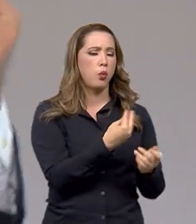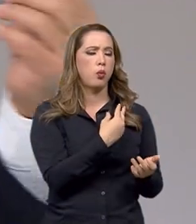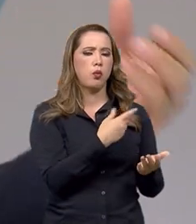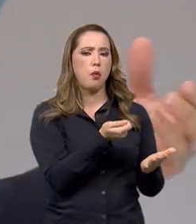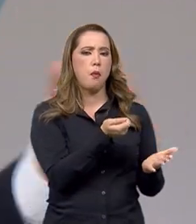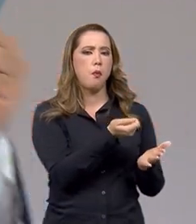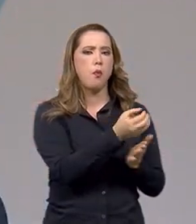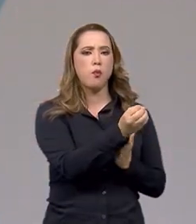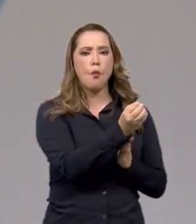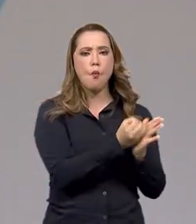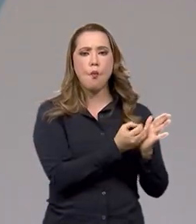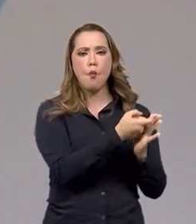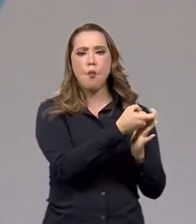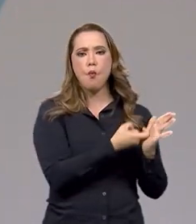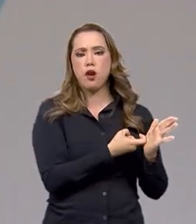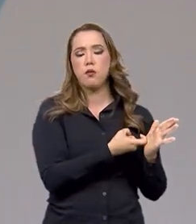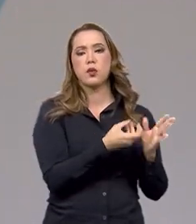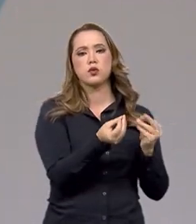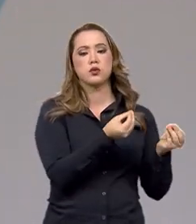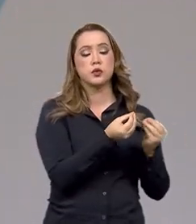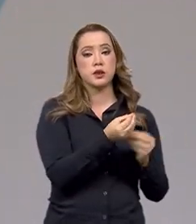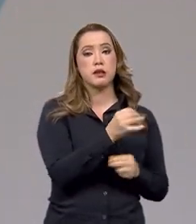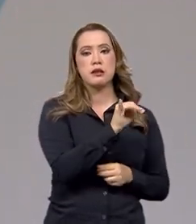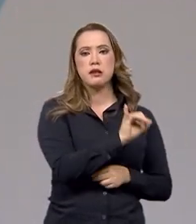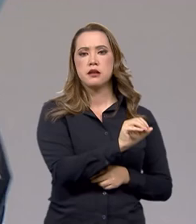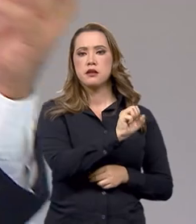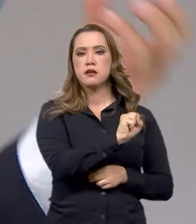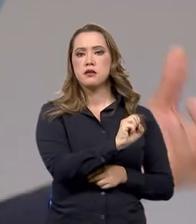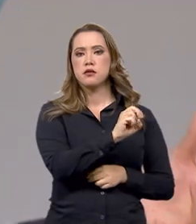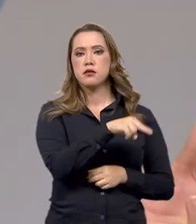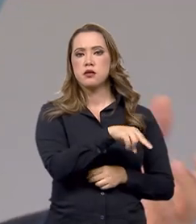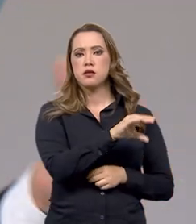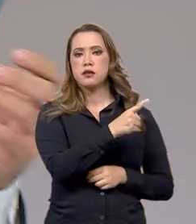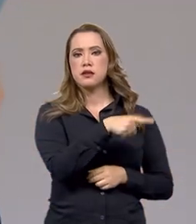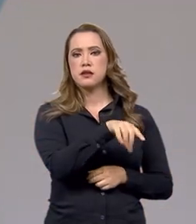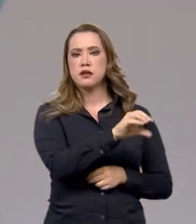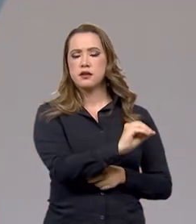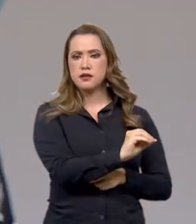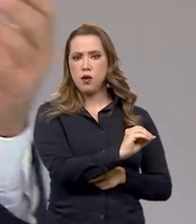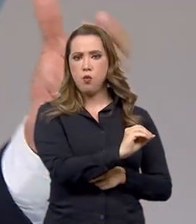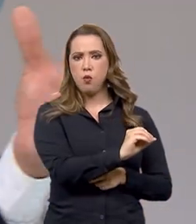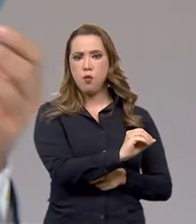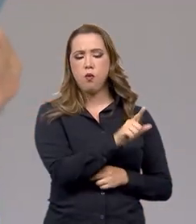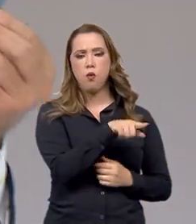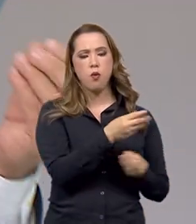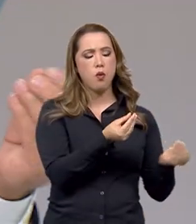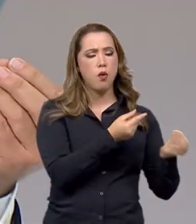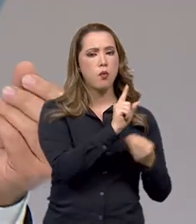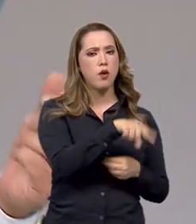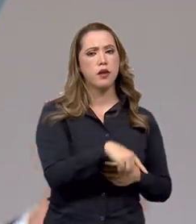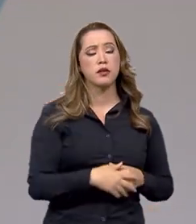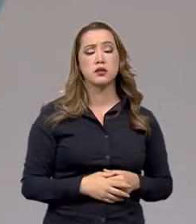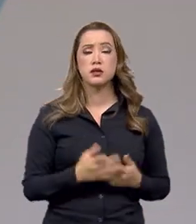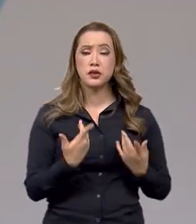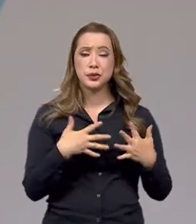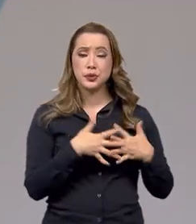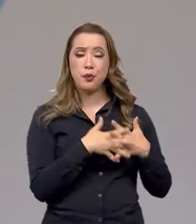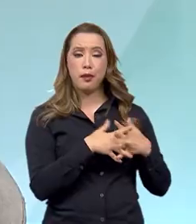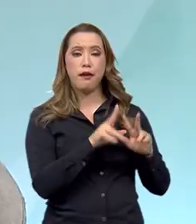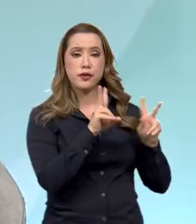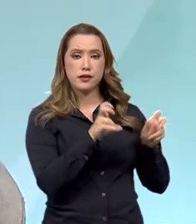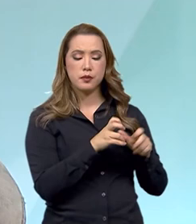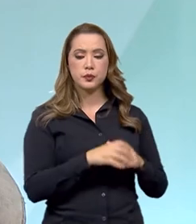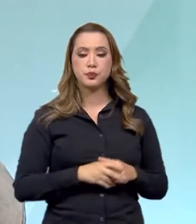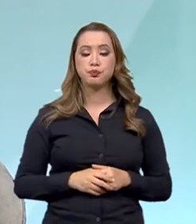complicado, não é? Você concede uma isenção para um segmento e depois você tirar é muito difícil? Ou seja, é uma questão complicada.